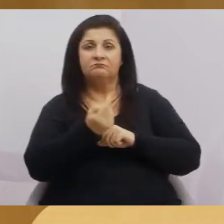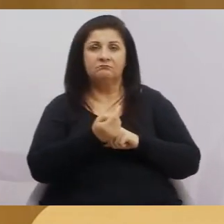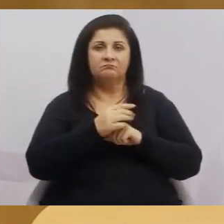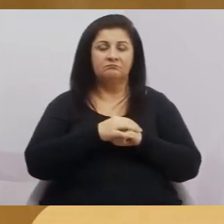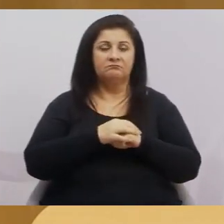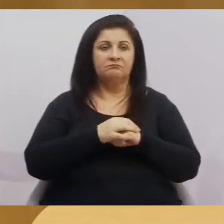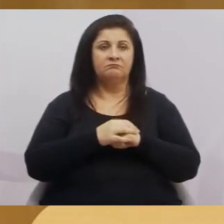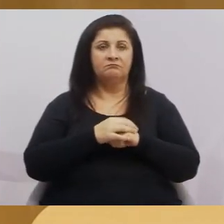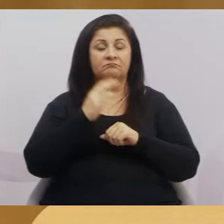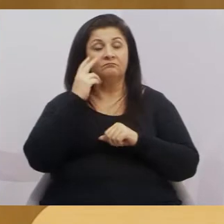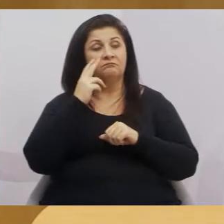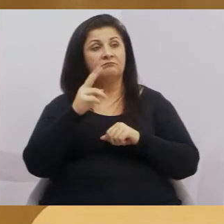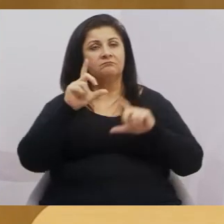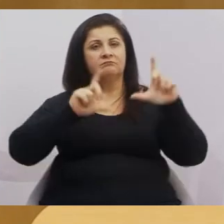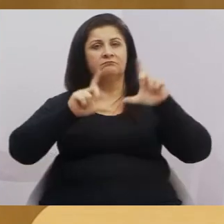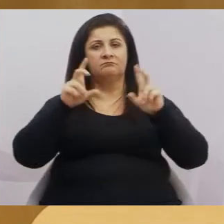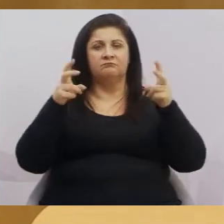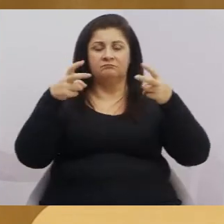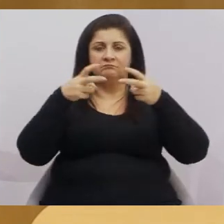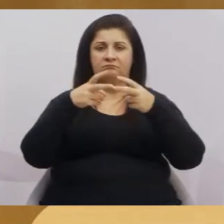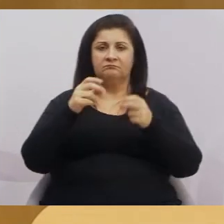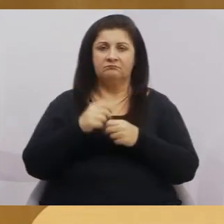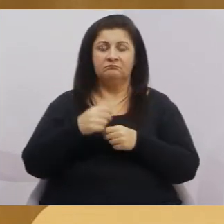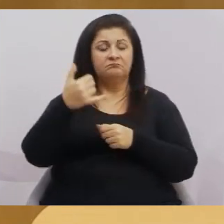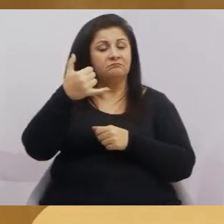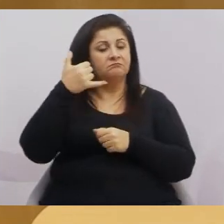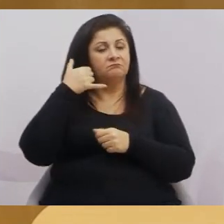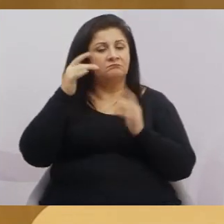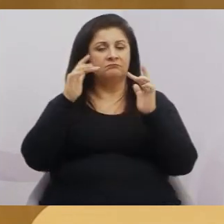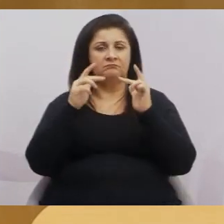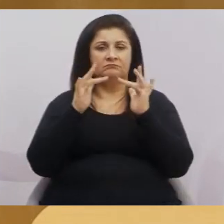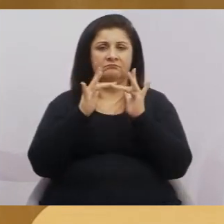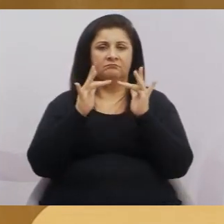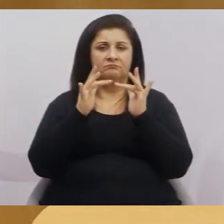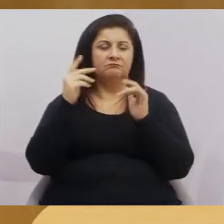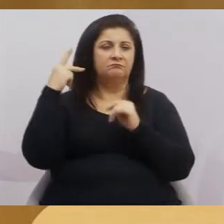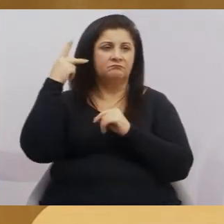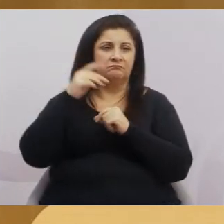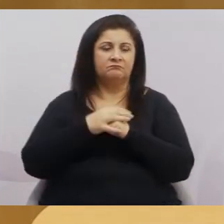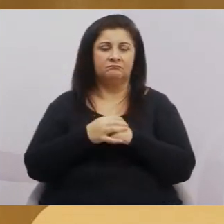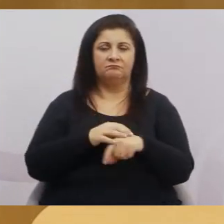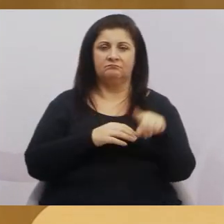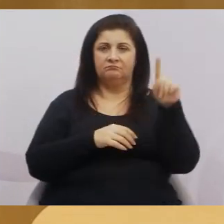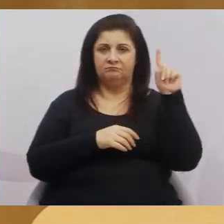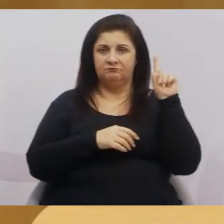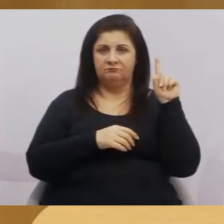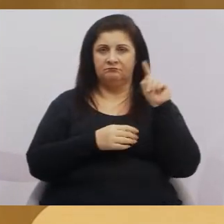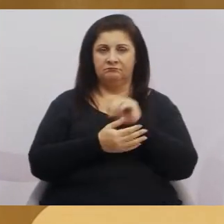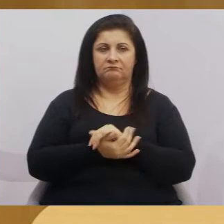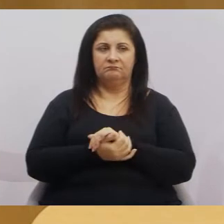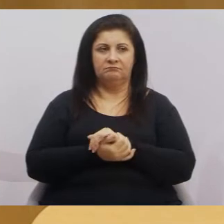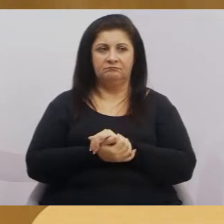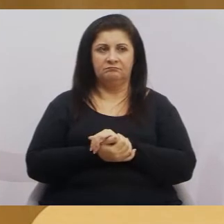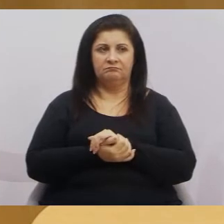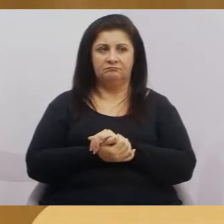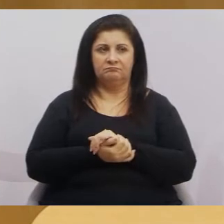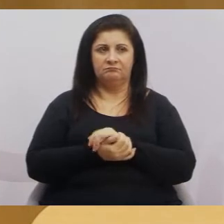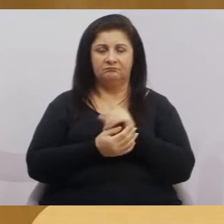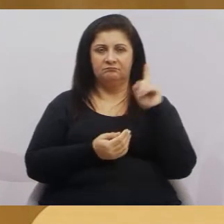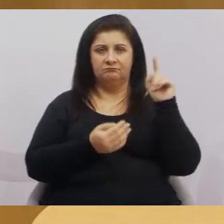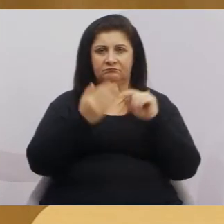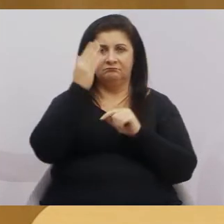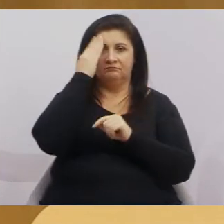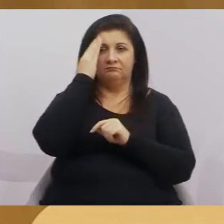na TV Câmara, ligar para os vereadores. Agora, eu, sinceramente, eu sei